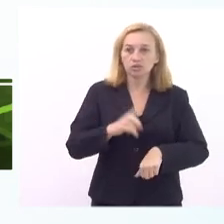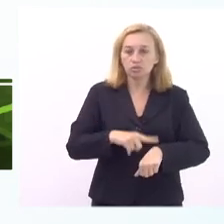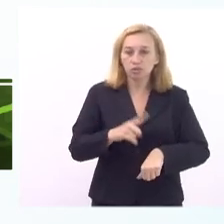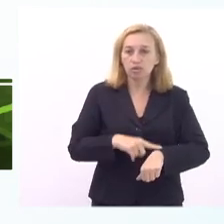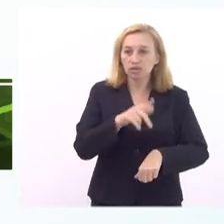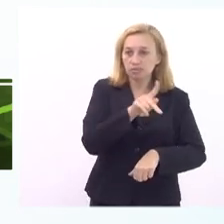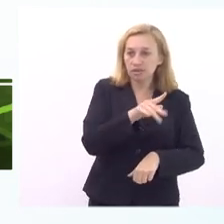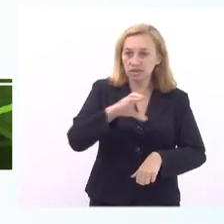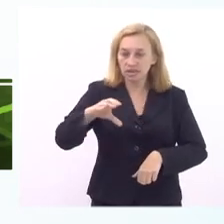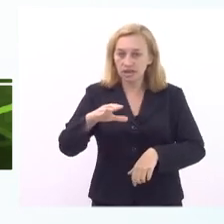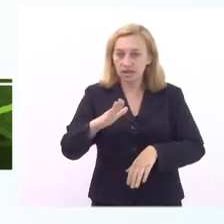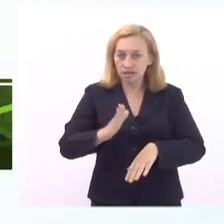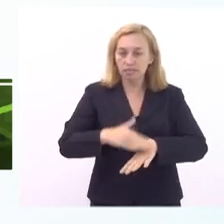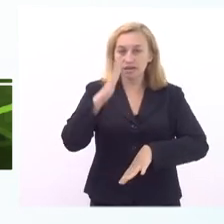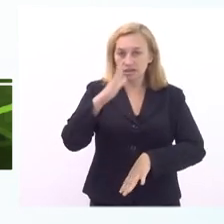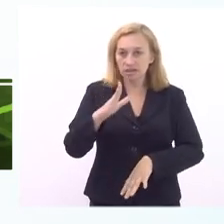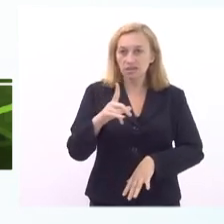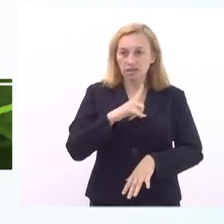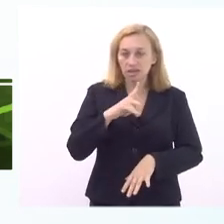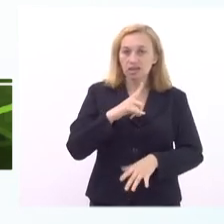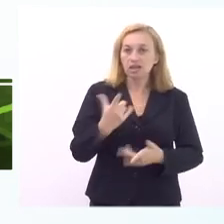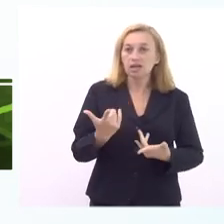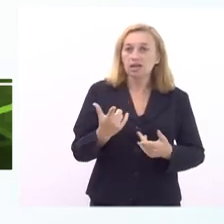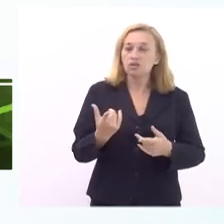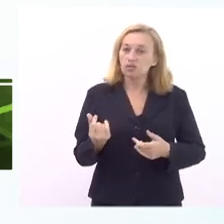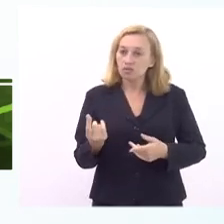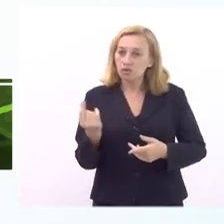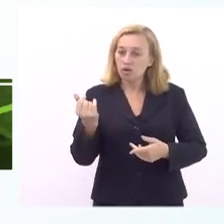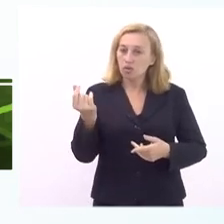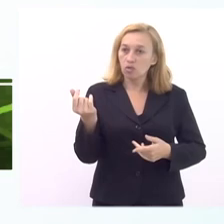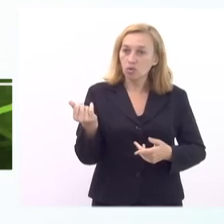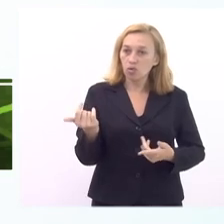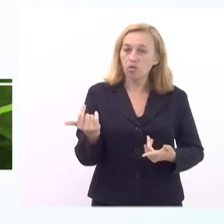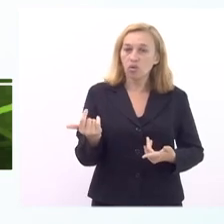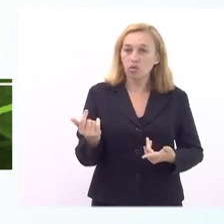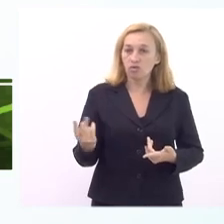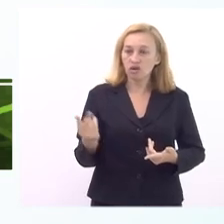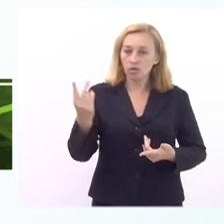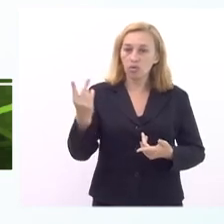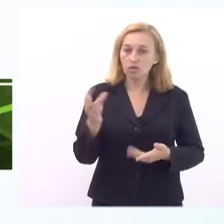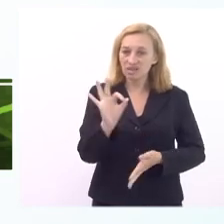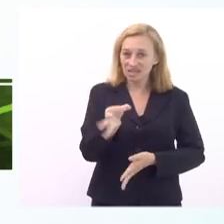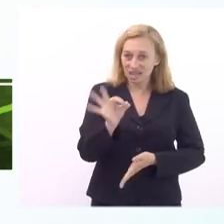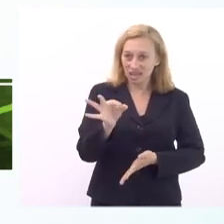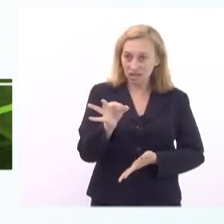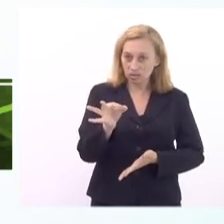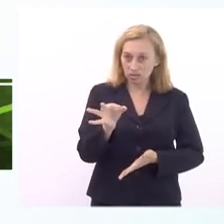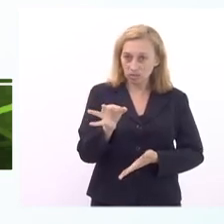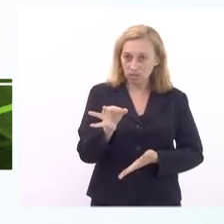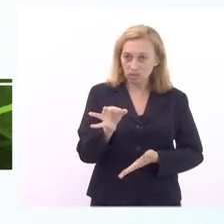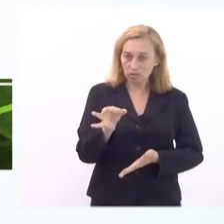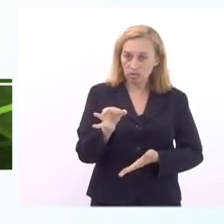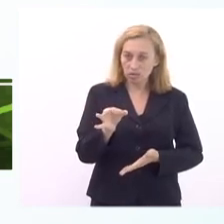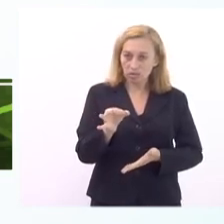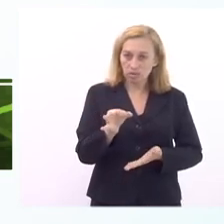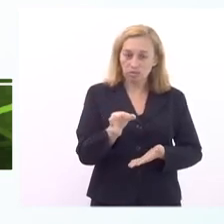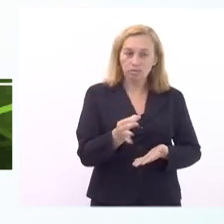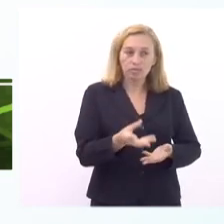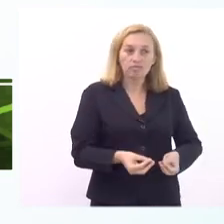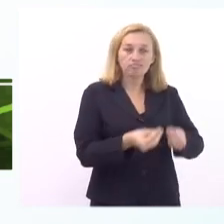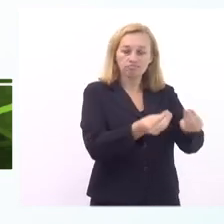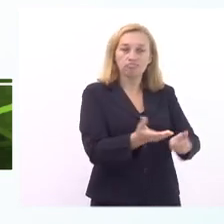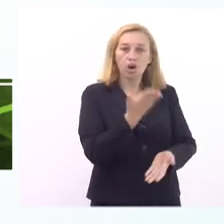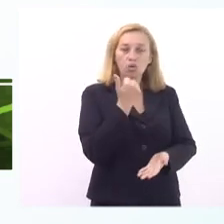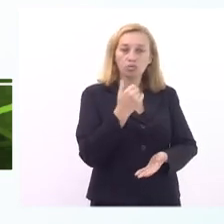volta a aumentar tanto mas acho que existe uma questão mesmo de garantir um valor adequado para o fornecimento de uma alimentação